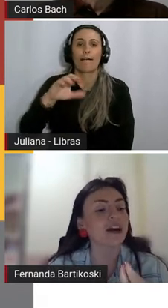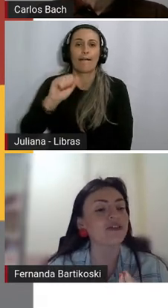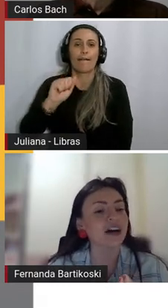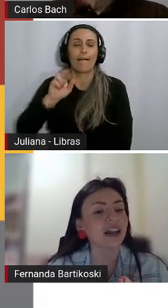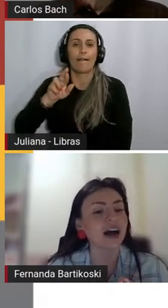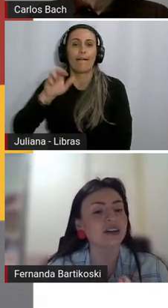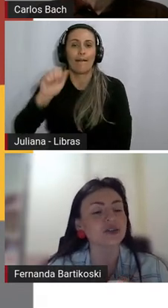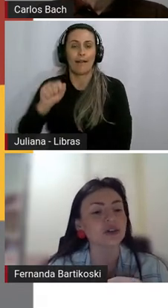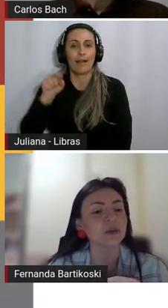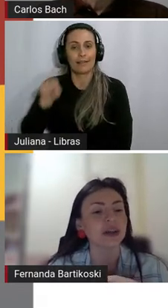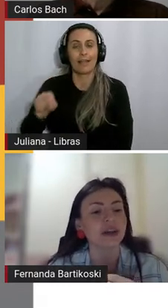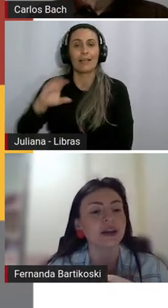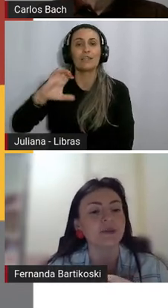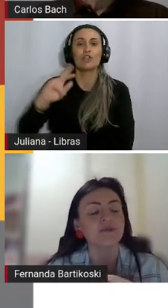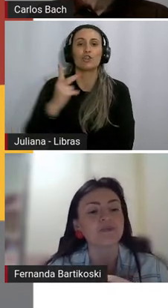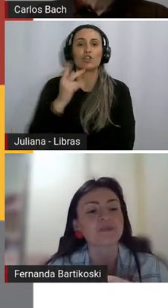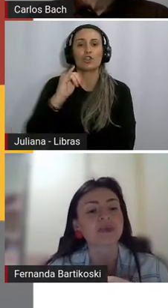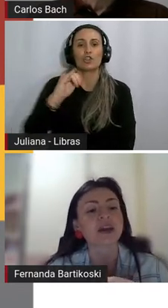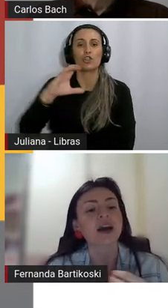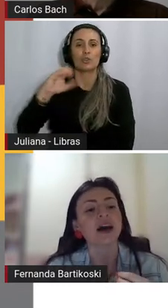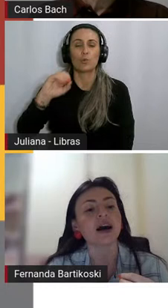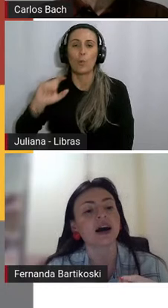para falar sobre